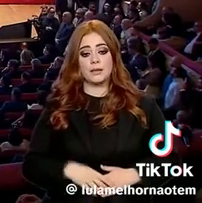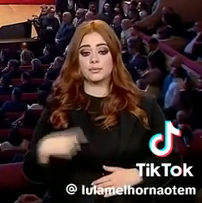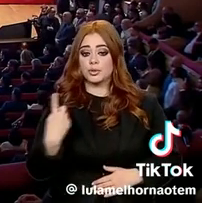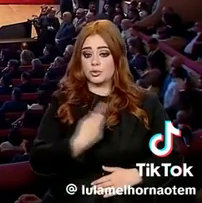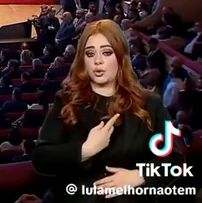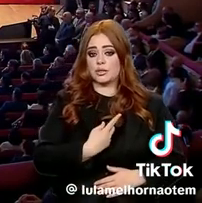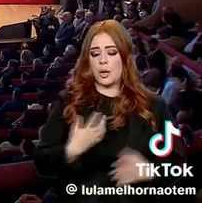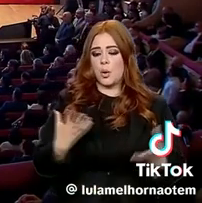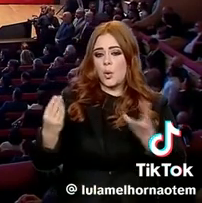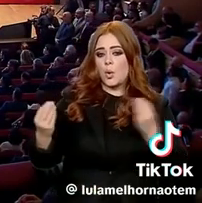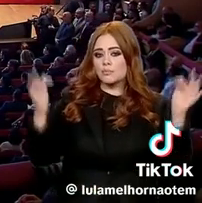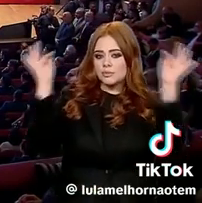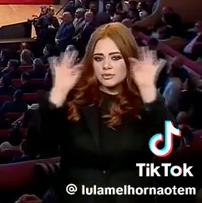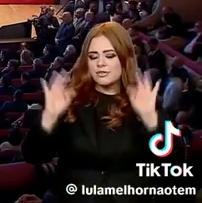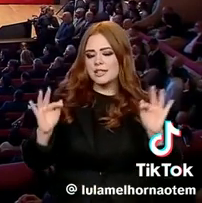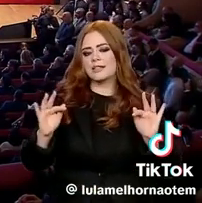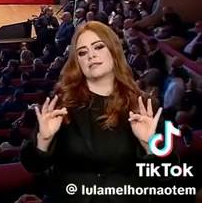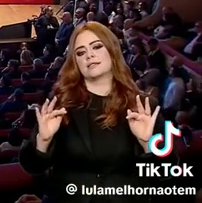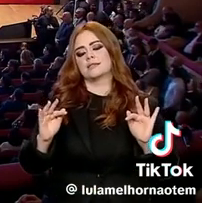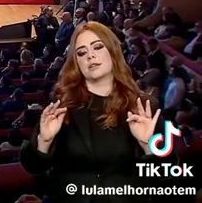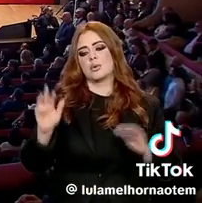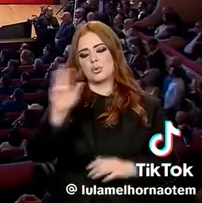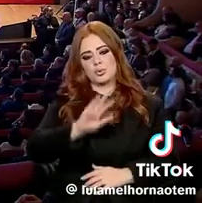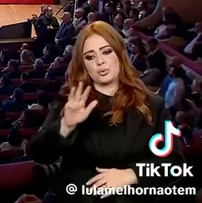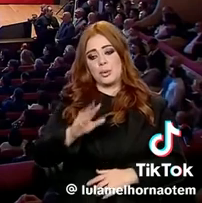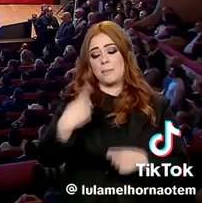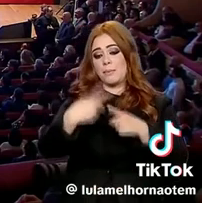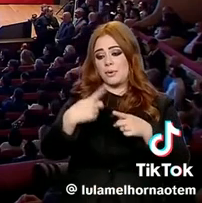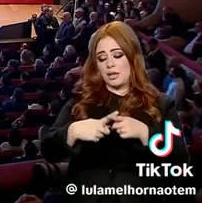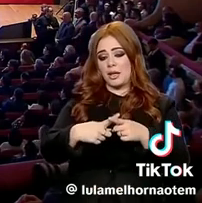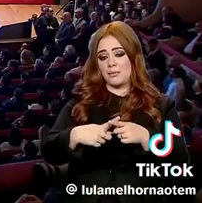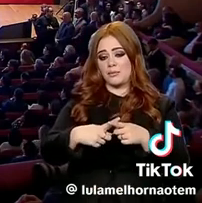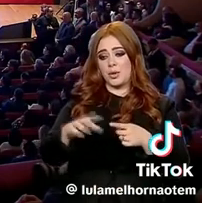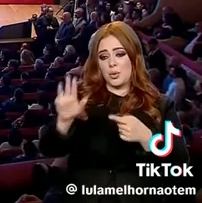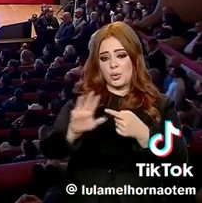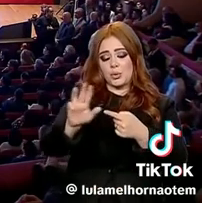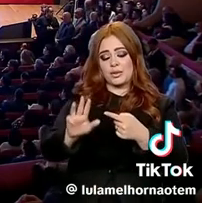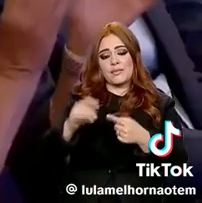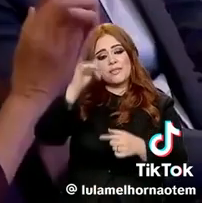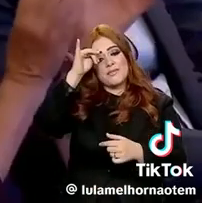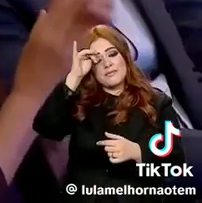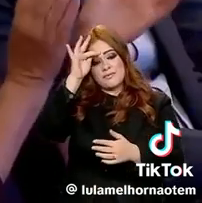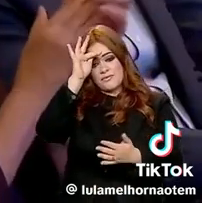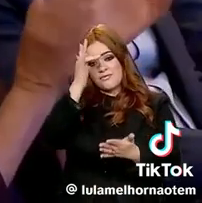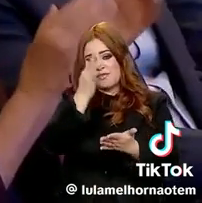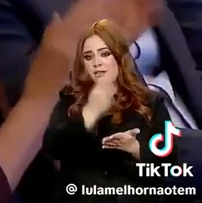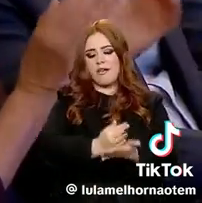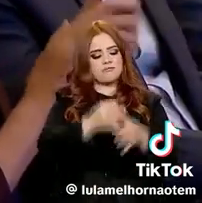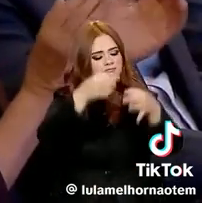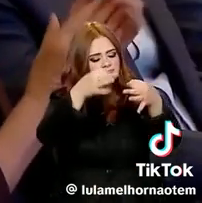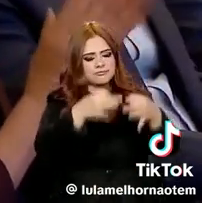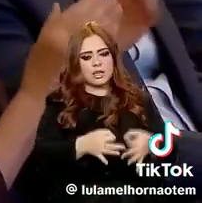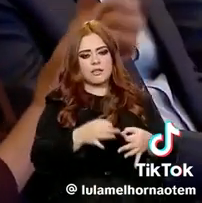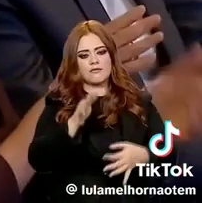muito felizes, presidente Lula. O senhor está sendo rigorosamente fiel ao que disse na